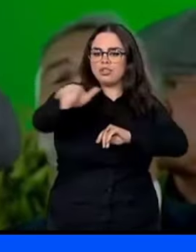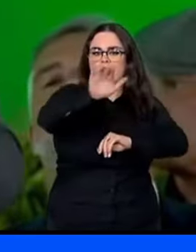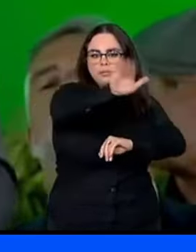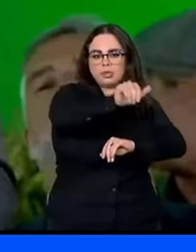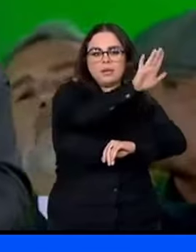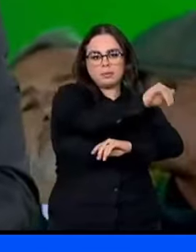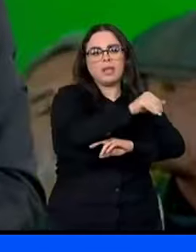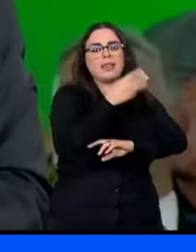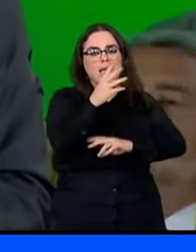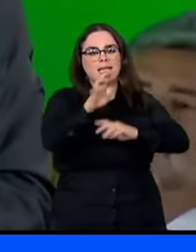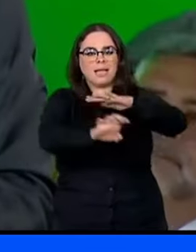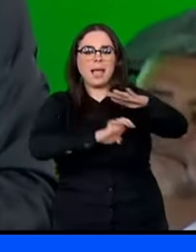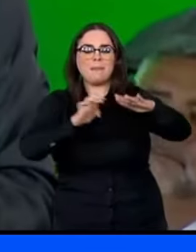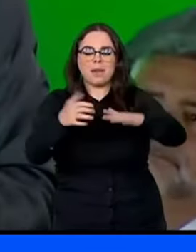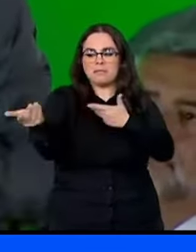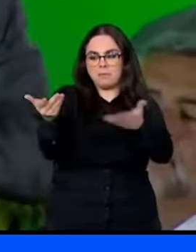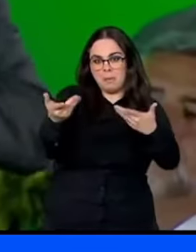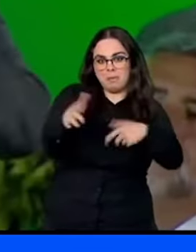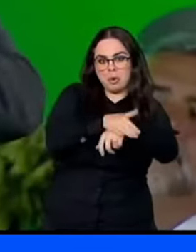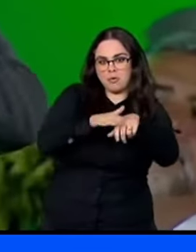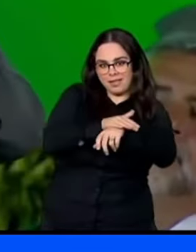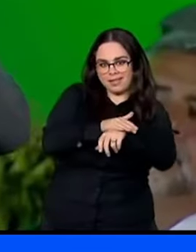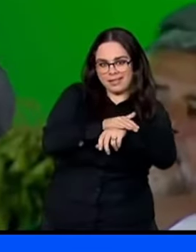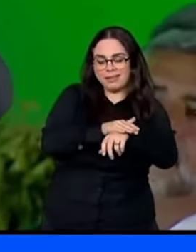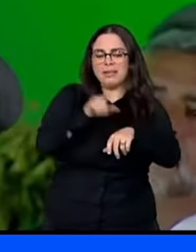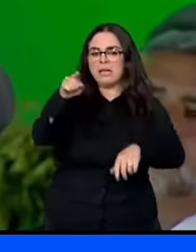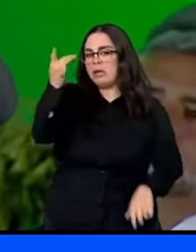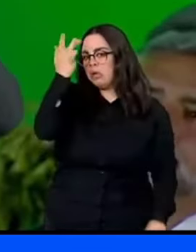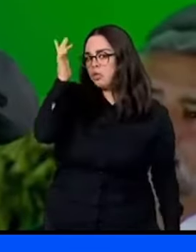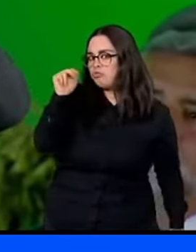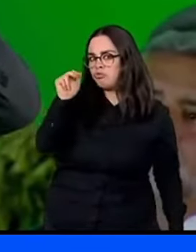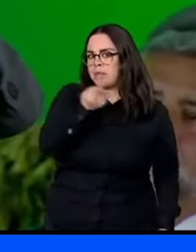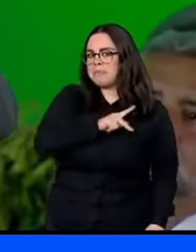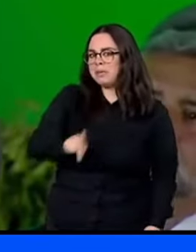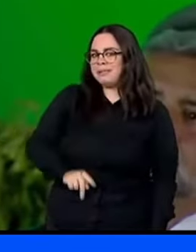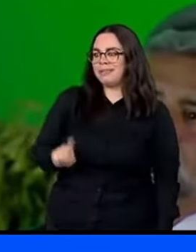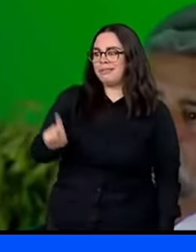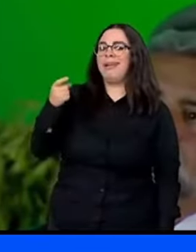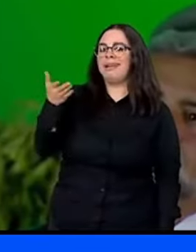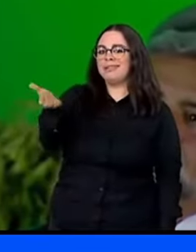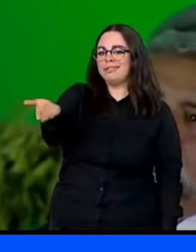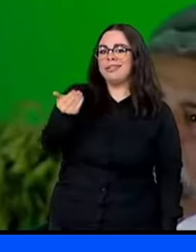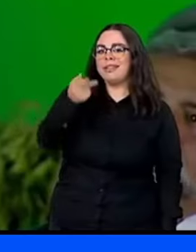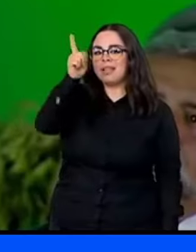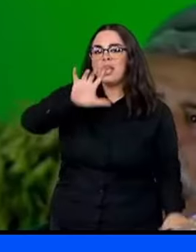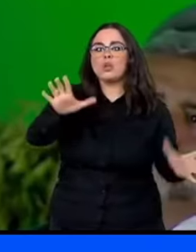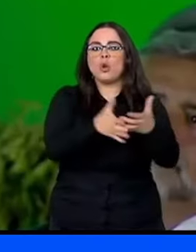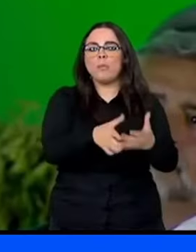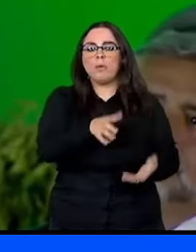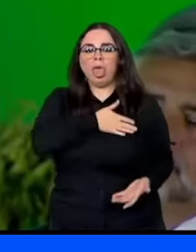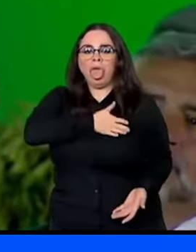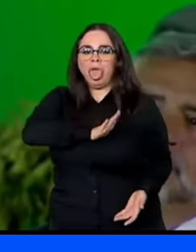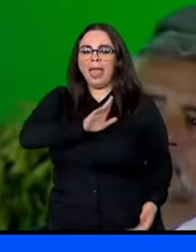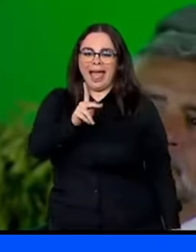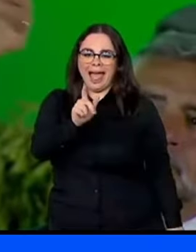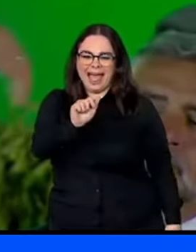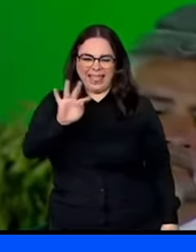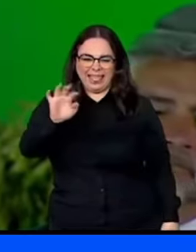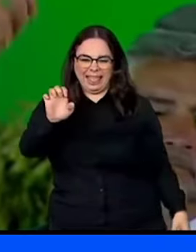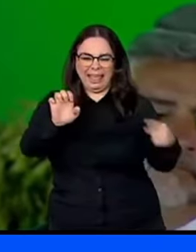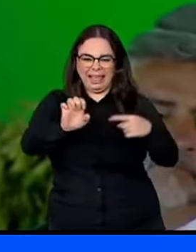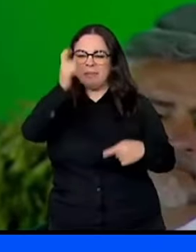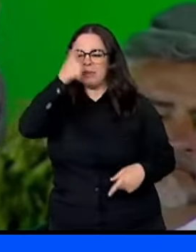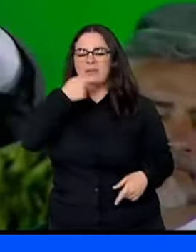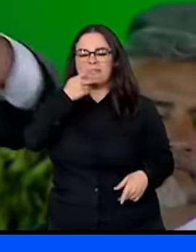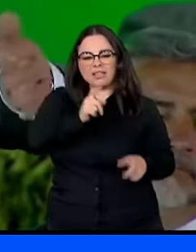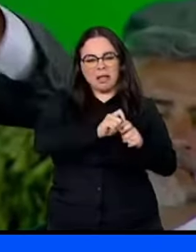Para conversar com eles Acho que nunca tinha um presidente da República Chamado de empresa de hate Aquelas empresas que fazem a